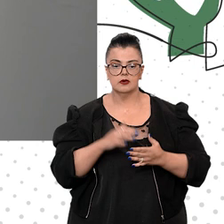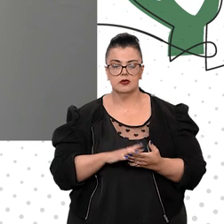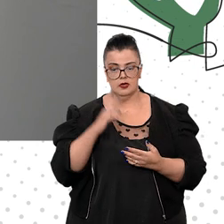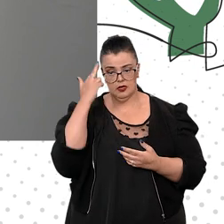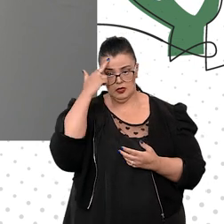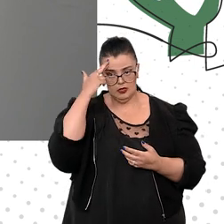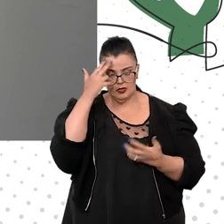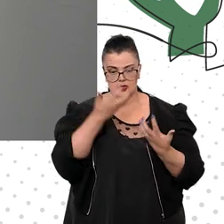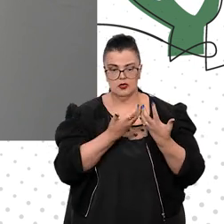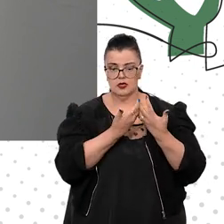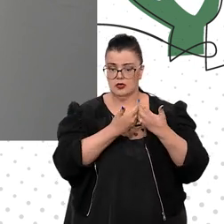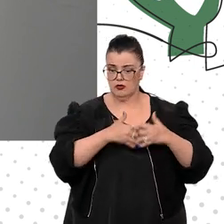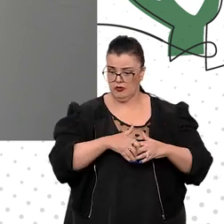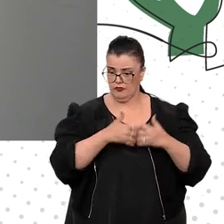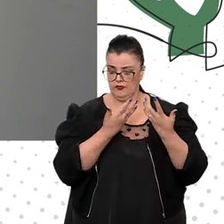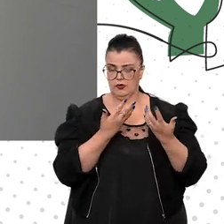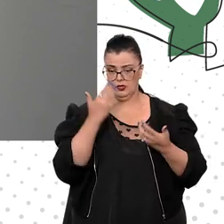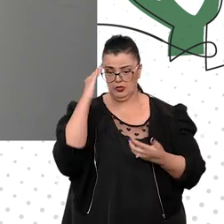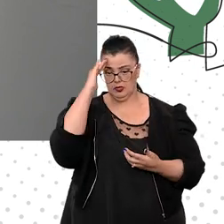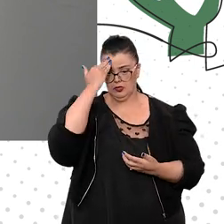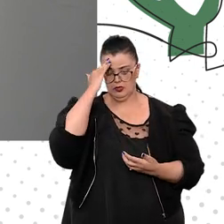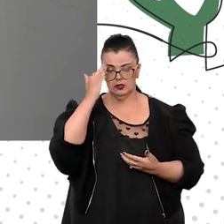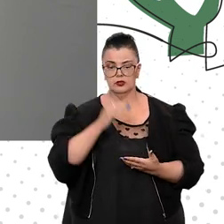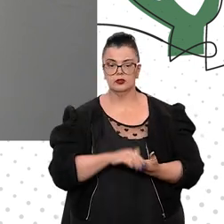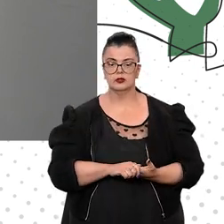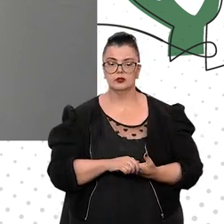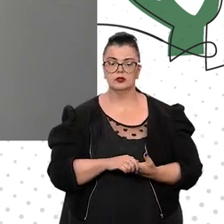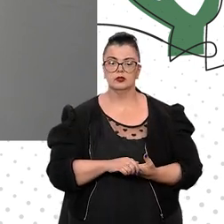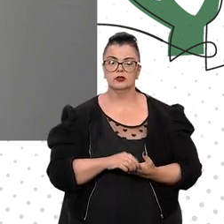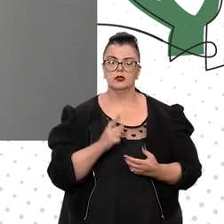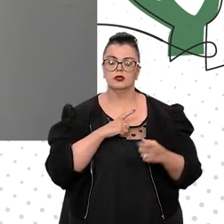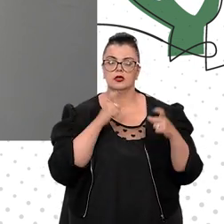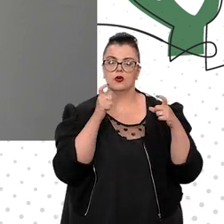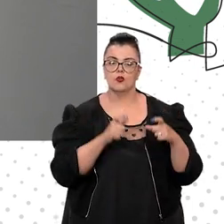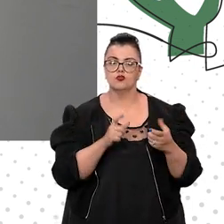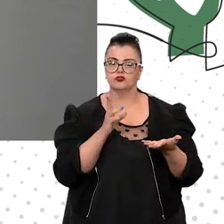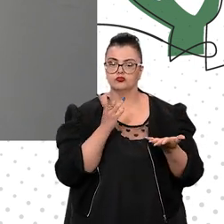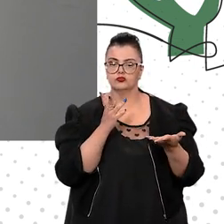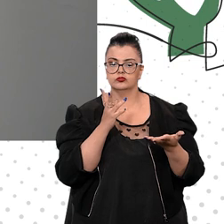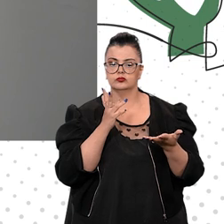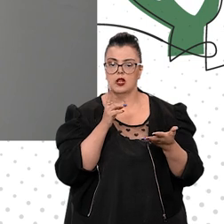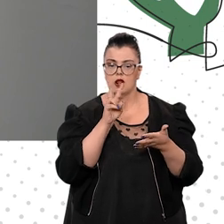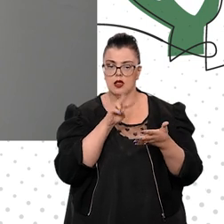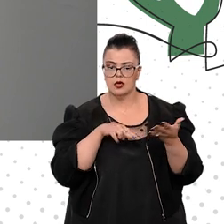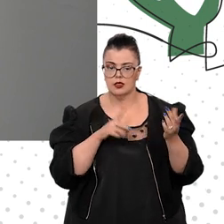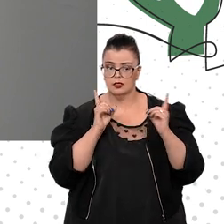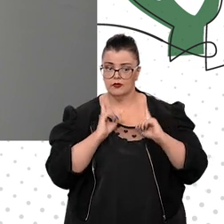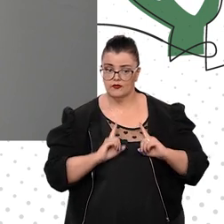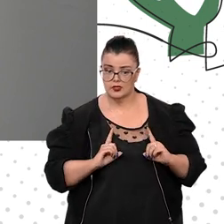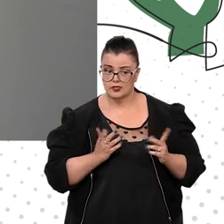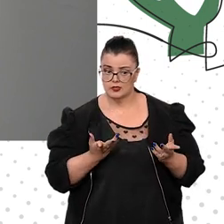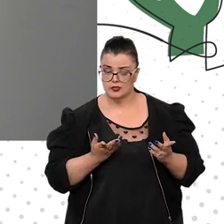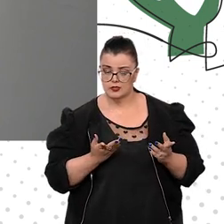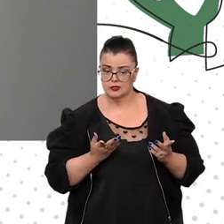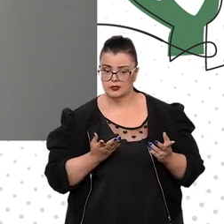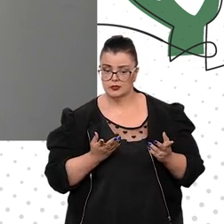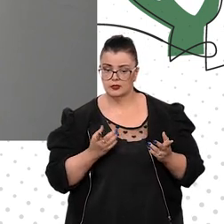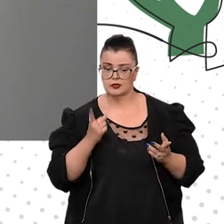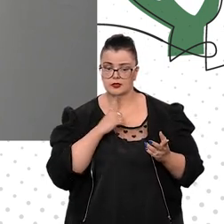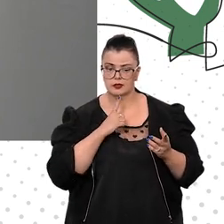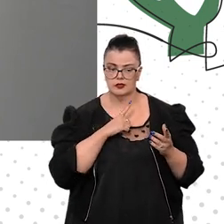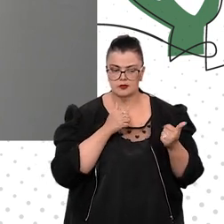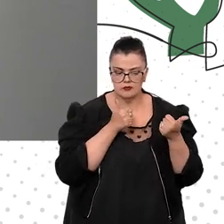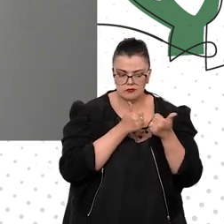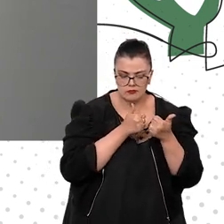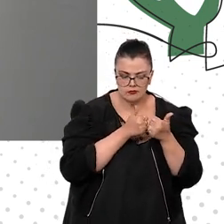e compreenda que, onde se lê deficiência, bem ao lado,